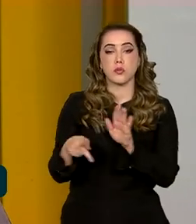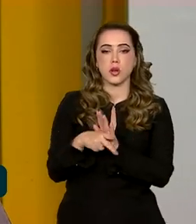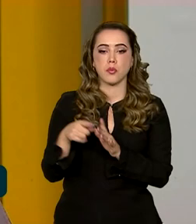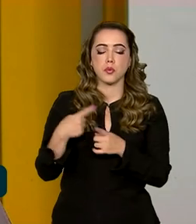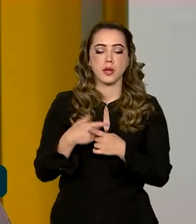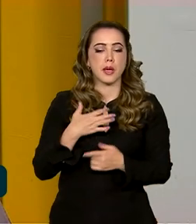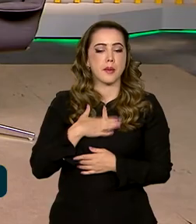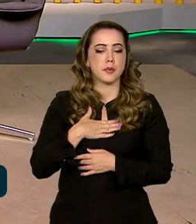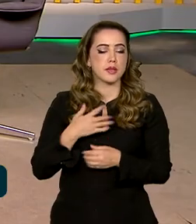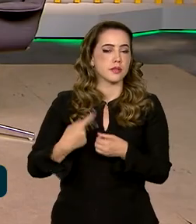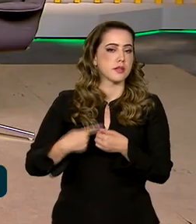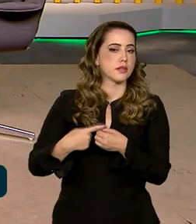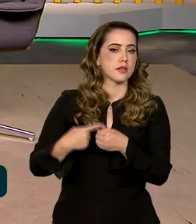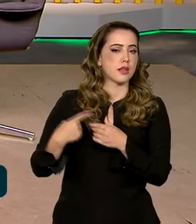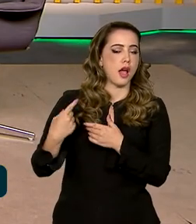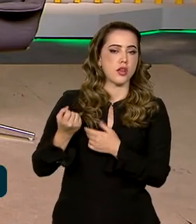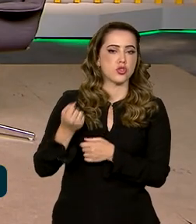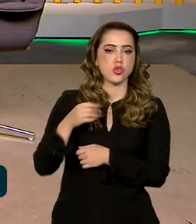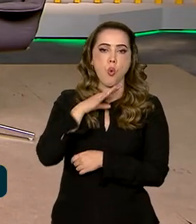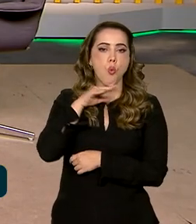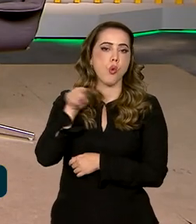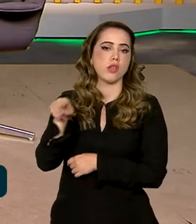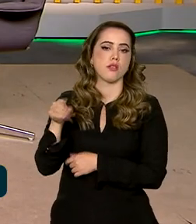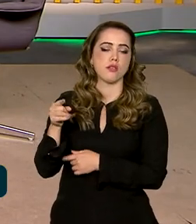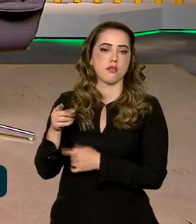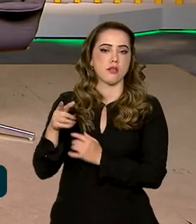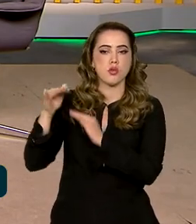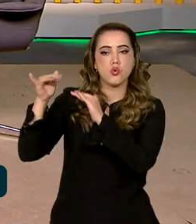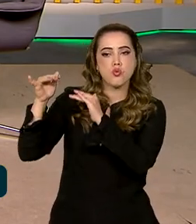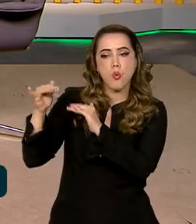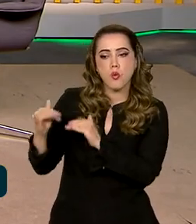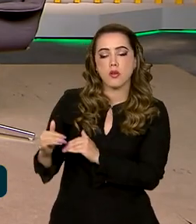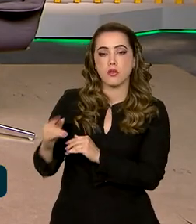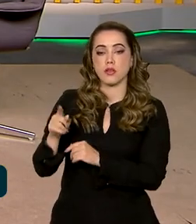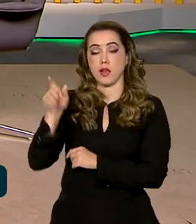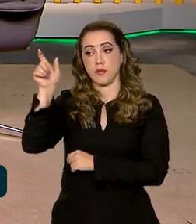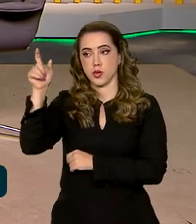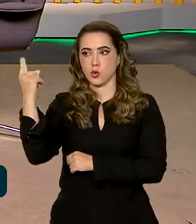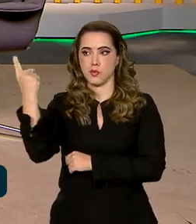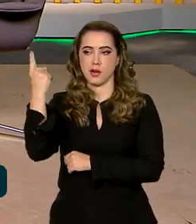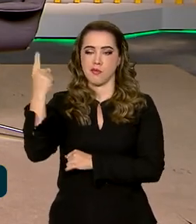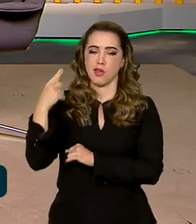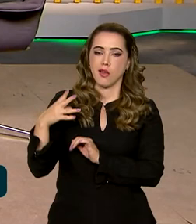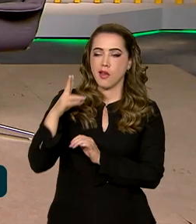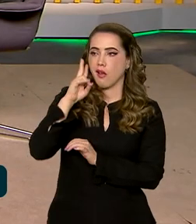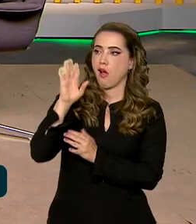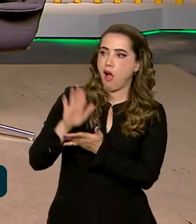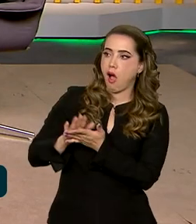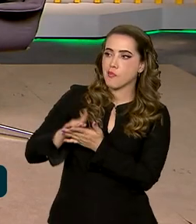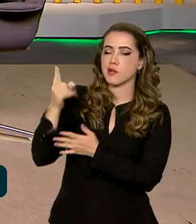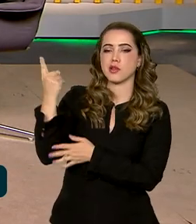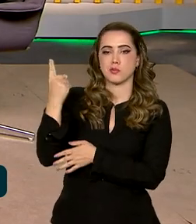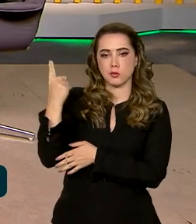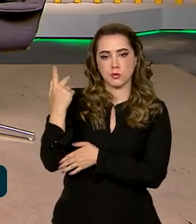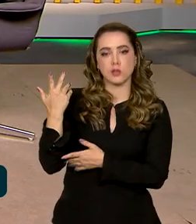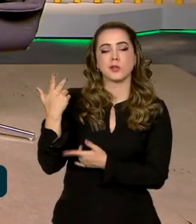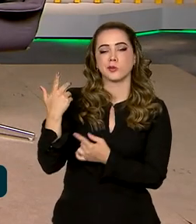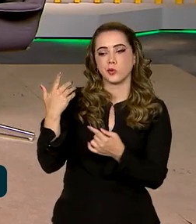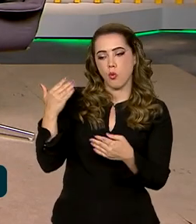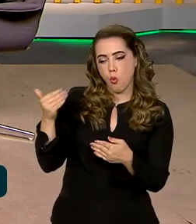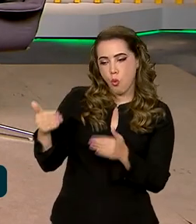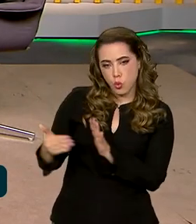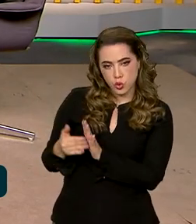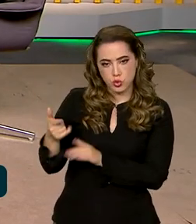Porque a minha cidade está em último nesse ranking. E, claro, o gestor que estiver em primeiro vai também ser agraciado com uma